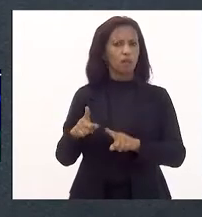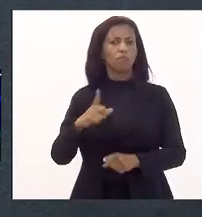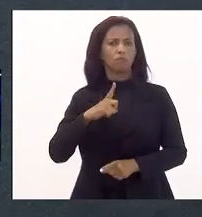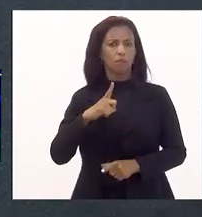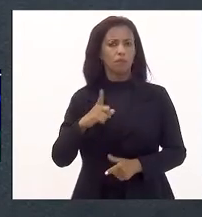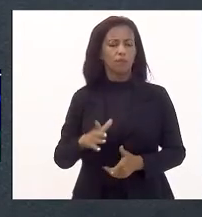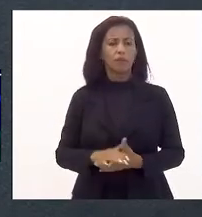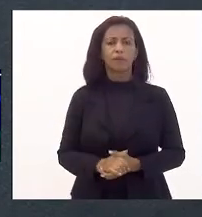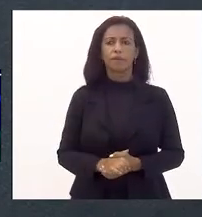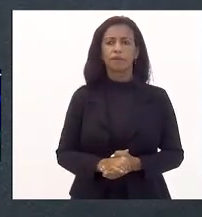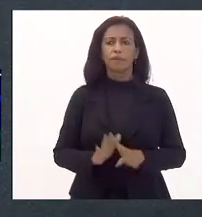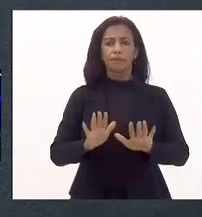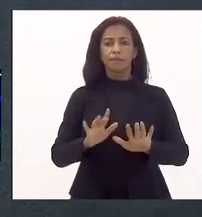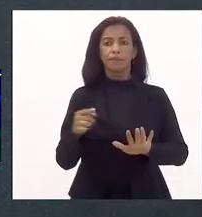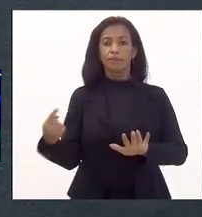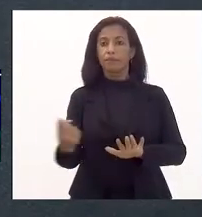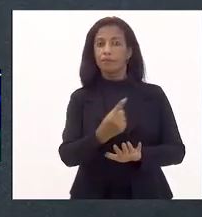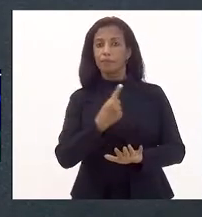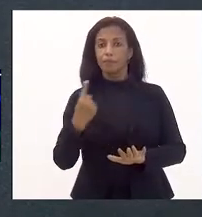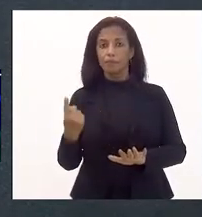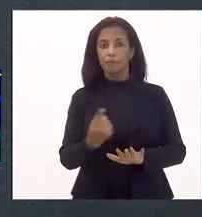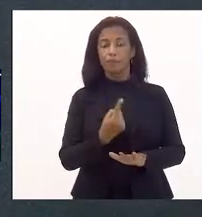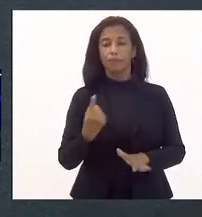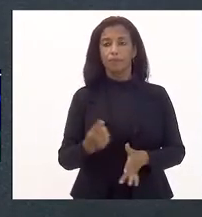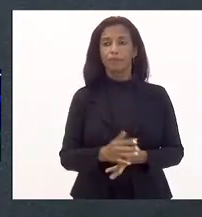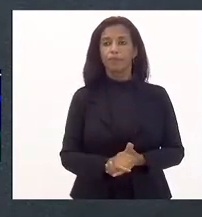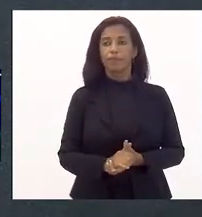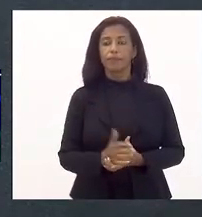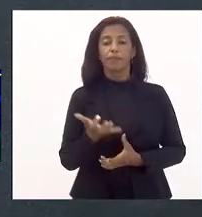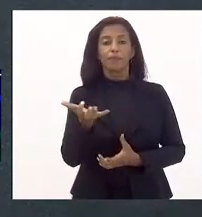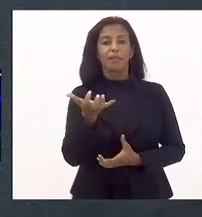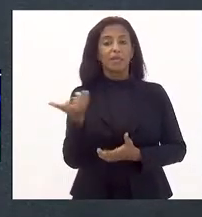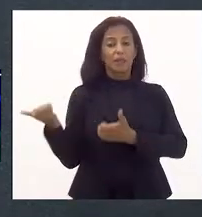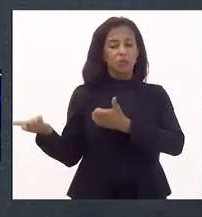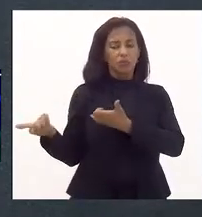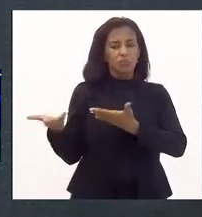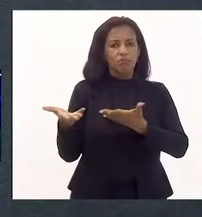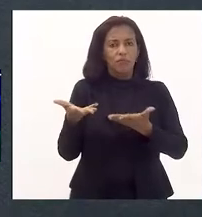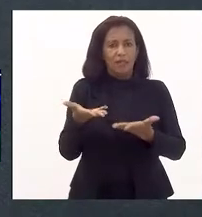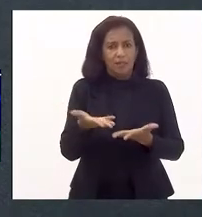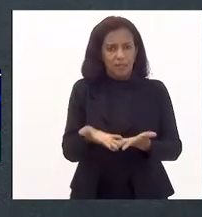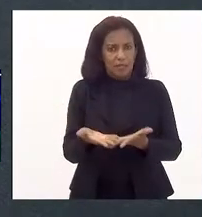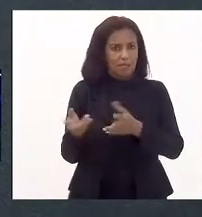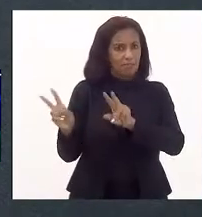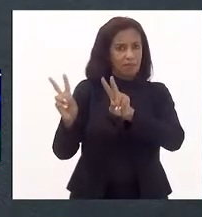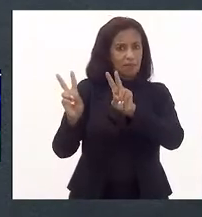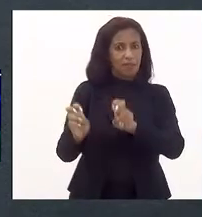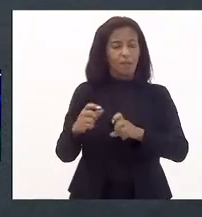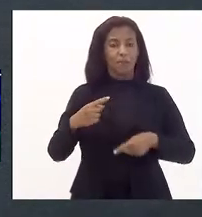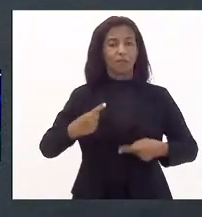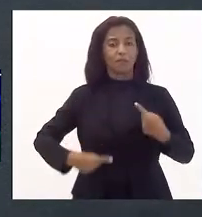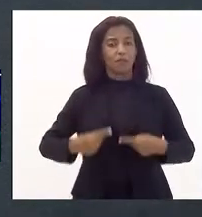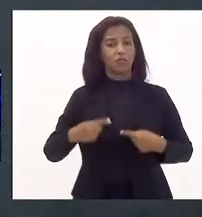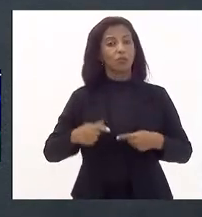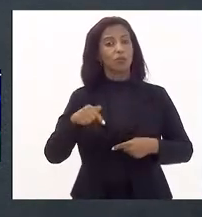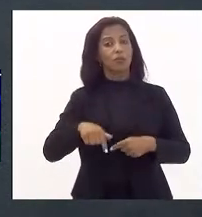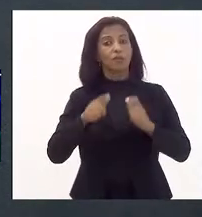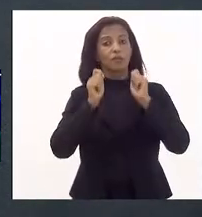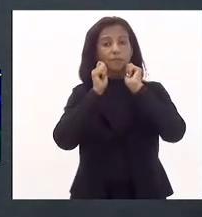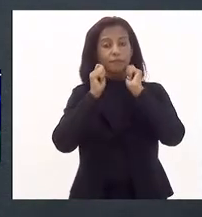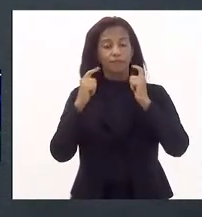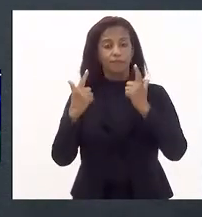Mas o que nós queríamos trazer, através dessa matéria, essa discussão aqui para essa casa,